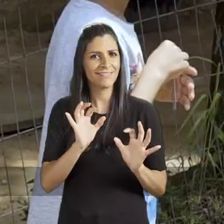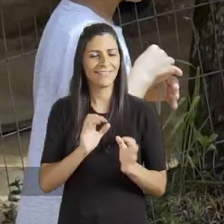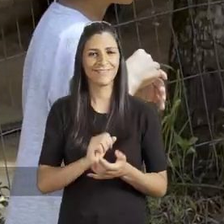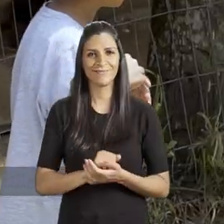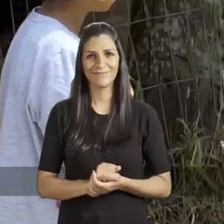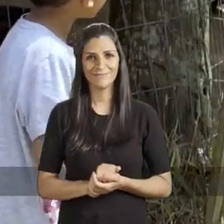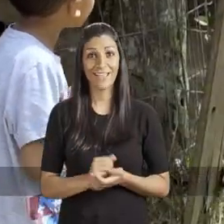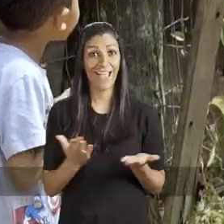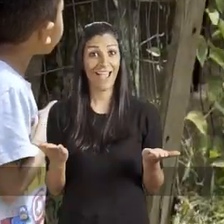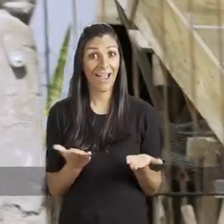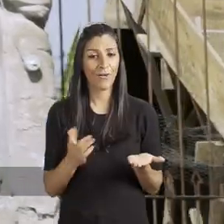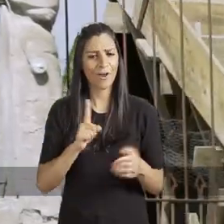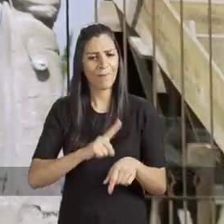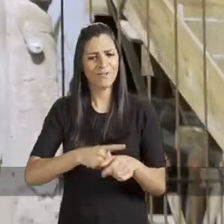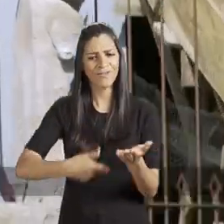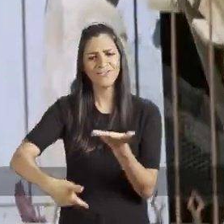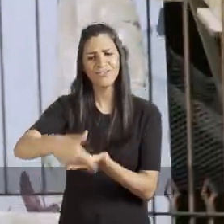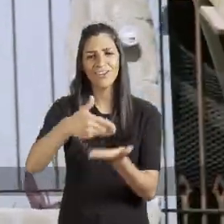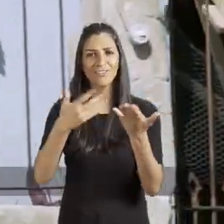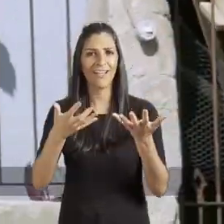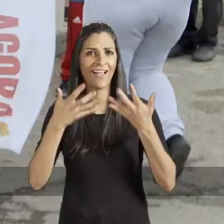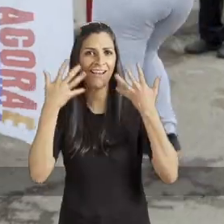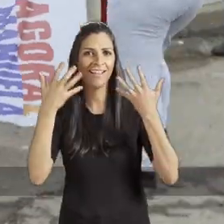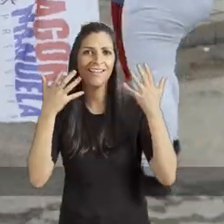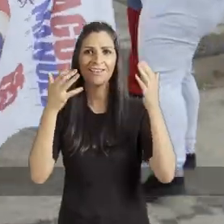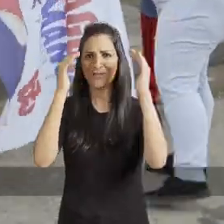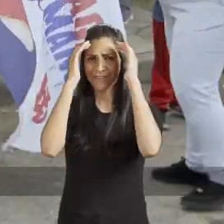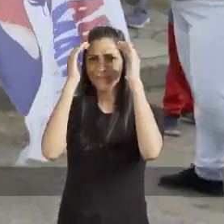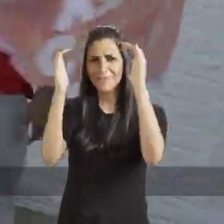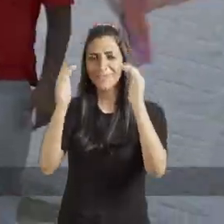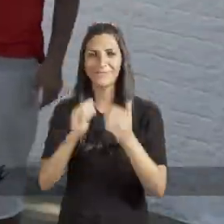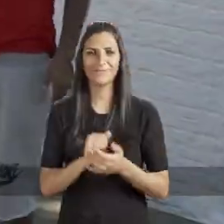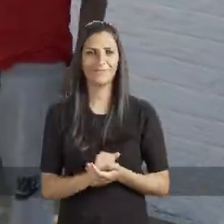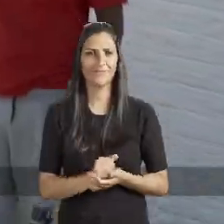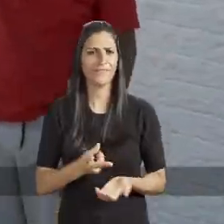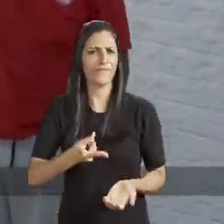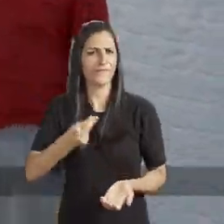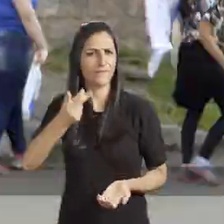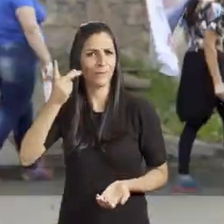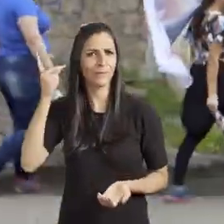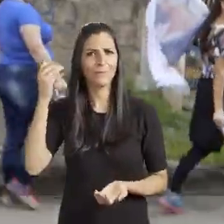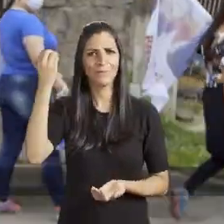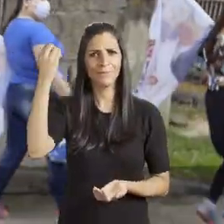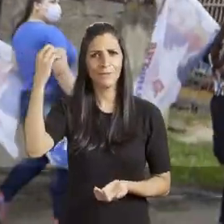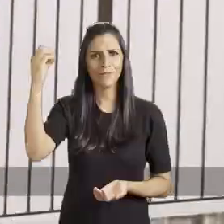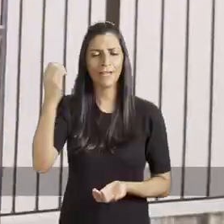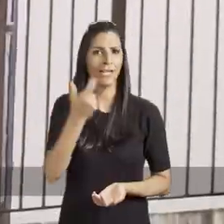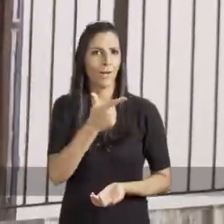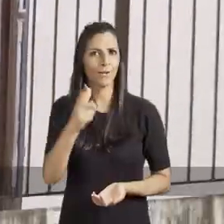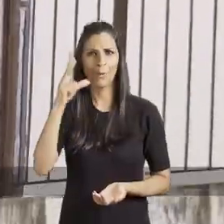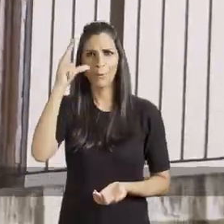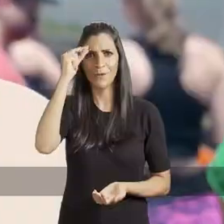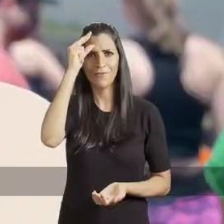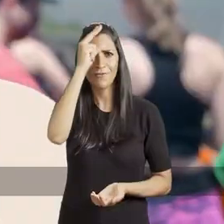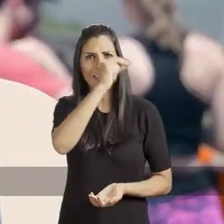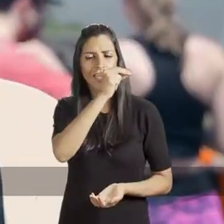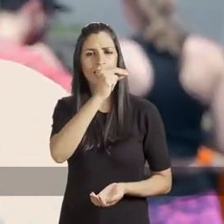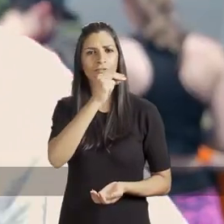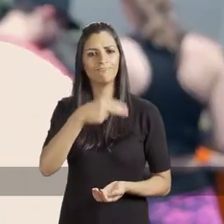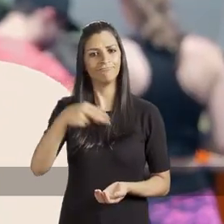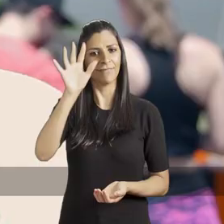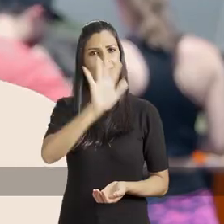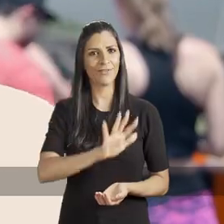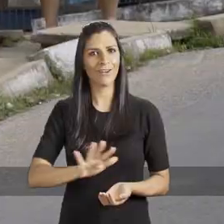né? Mulher é assim. Agora é a vez do diálogo, da alegria, do respeito. Faz muito tempo que Porto Alegre não tem um prefeito